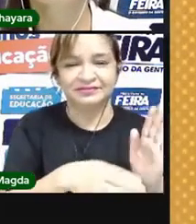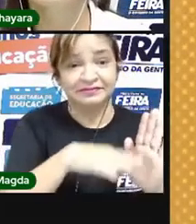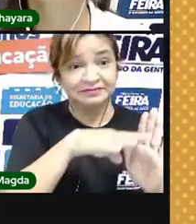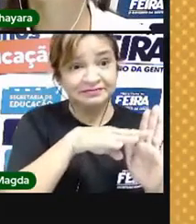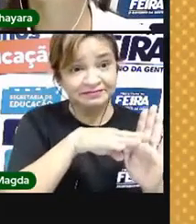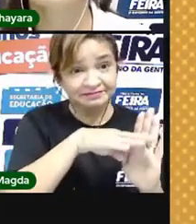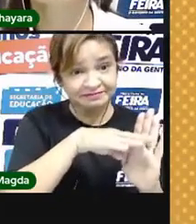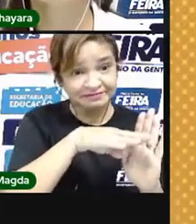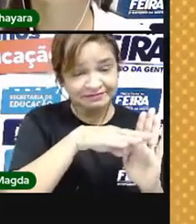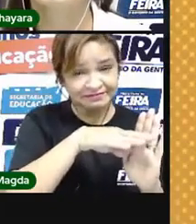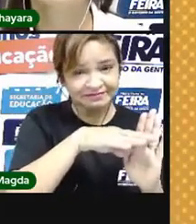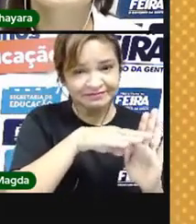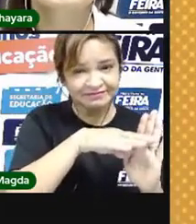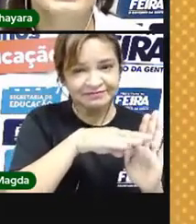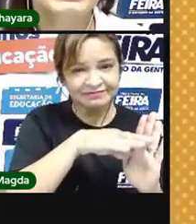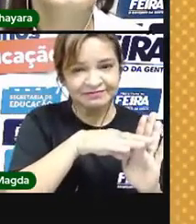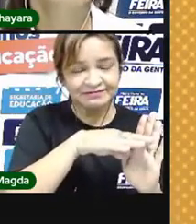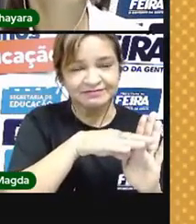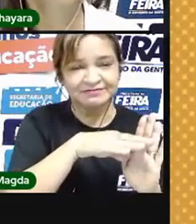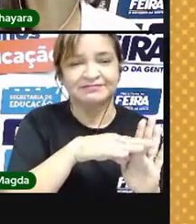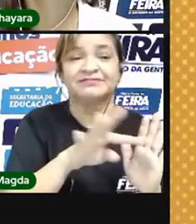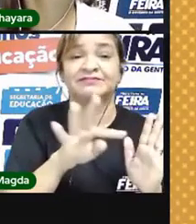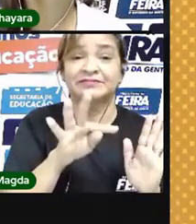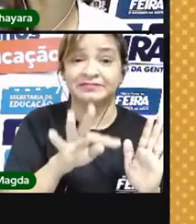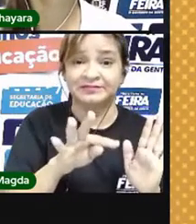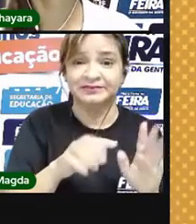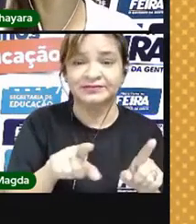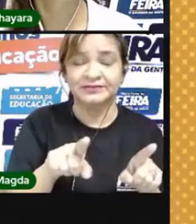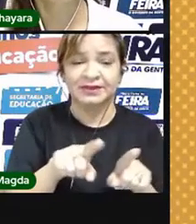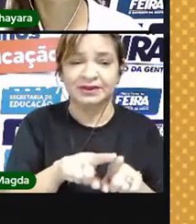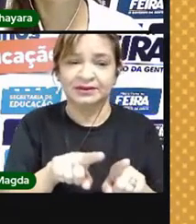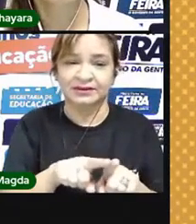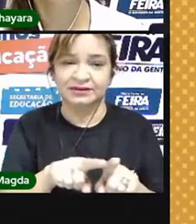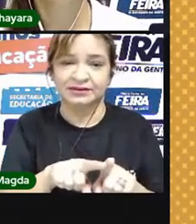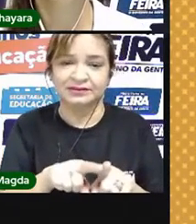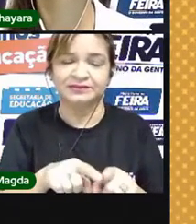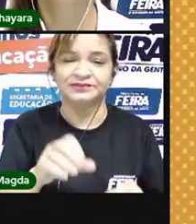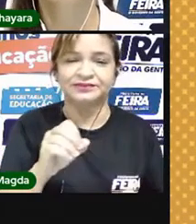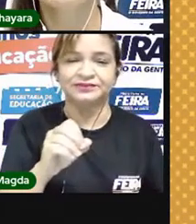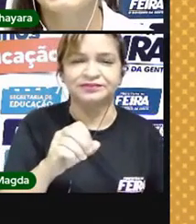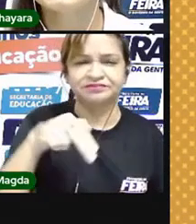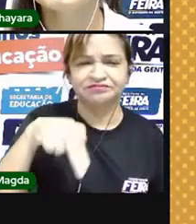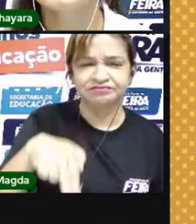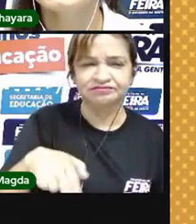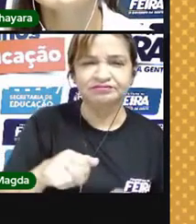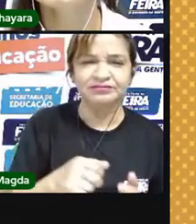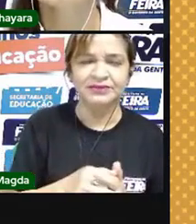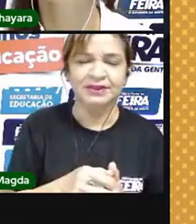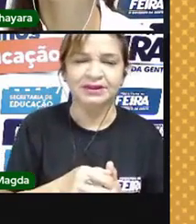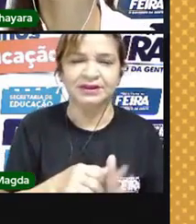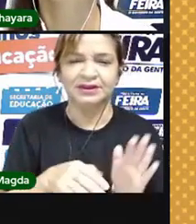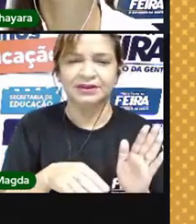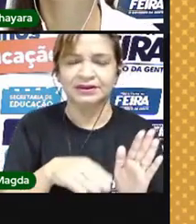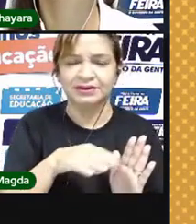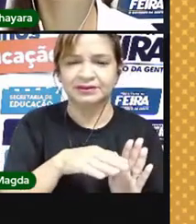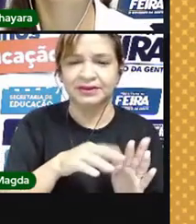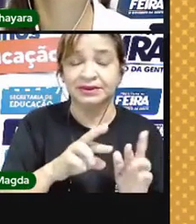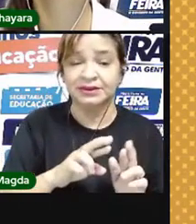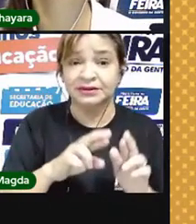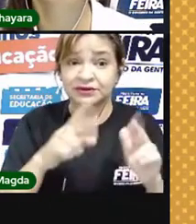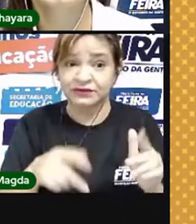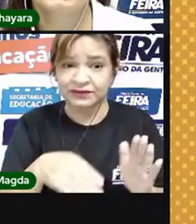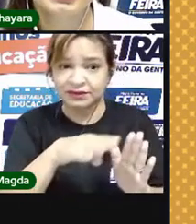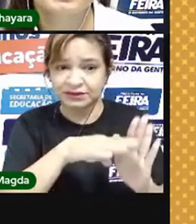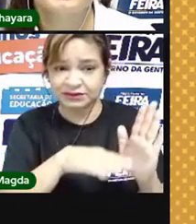Agora, a gente vai para a termosfera, que também é chamada de ionosfera. Essa camada, diferente das duas anteriores,